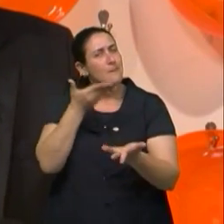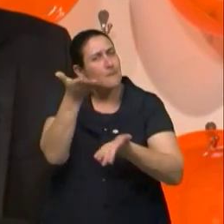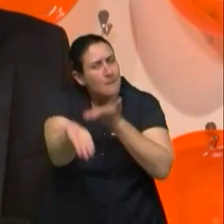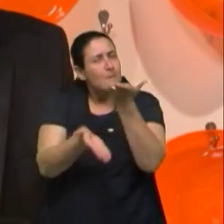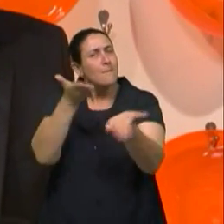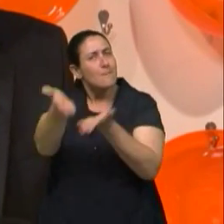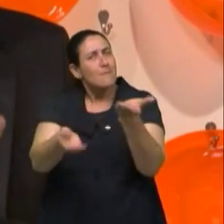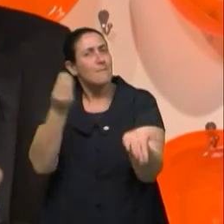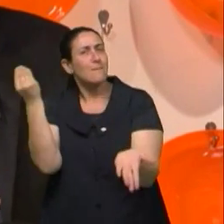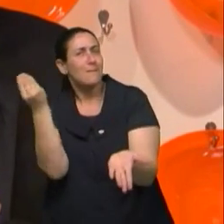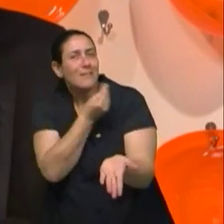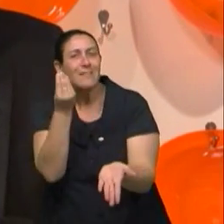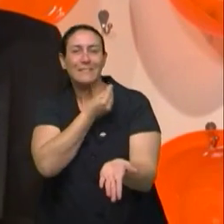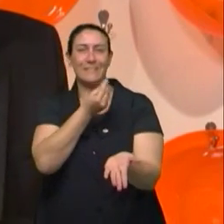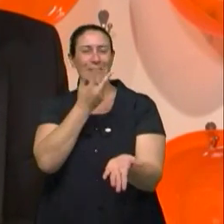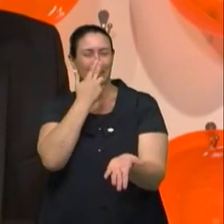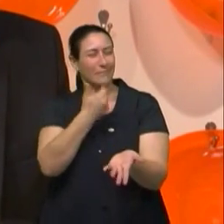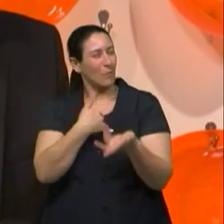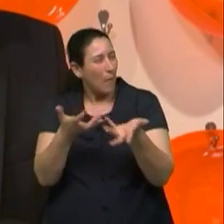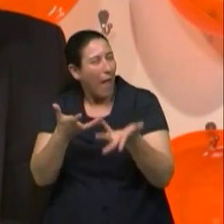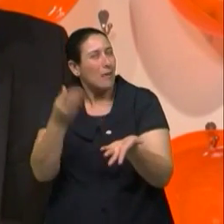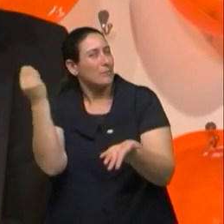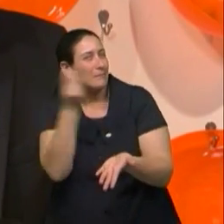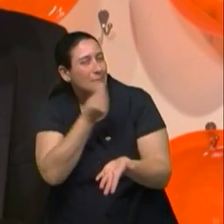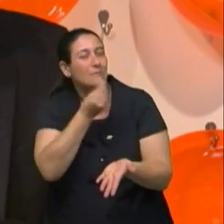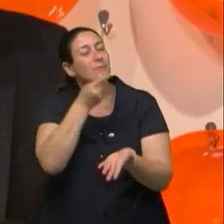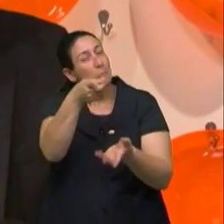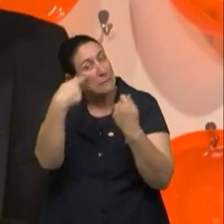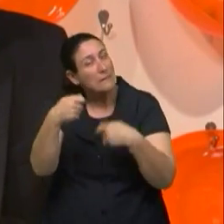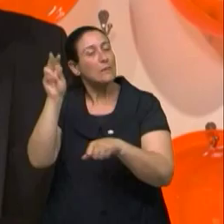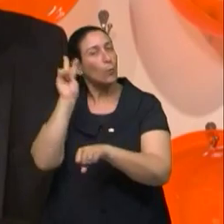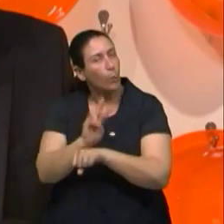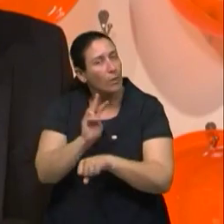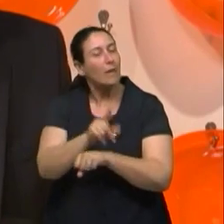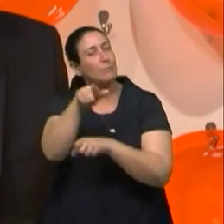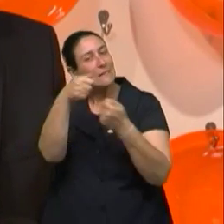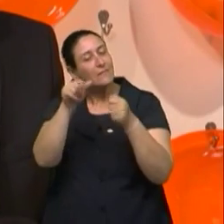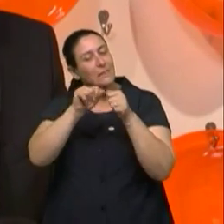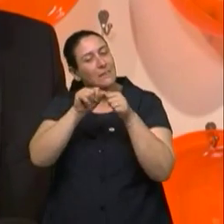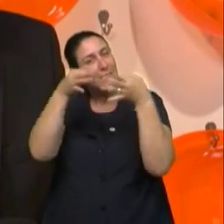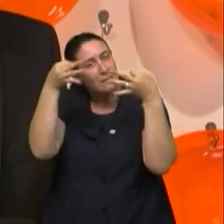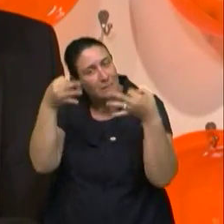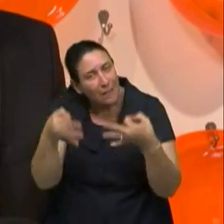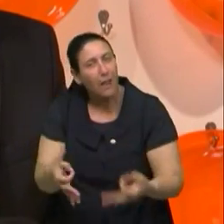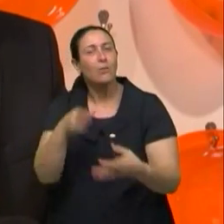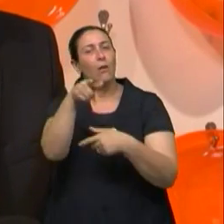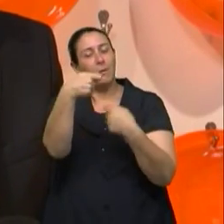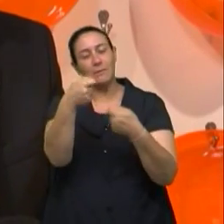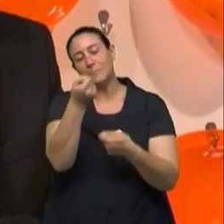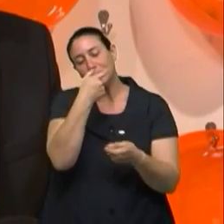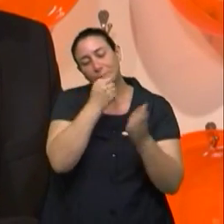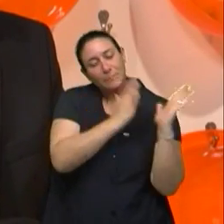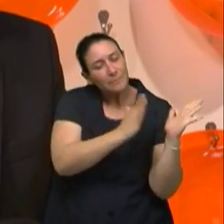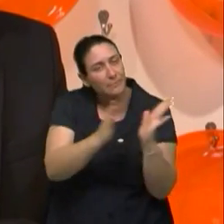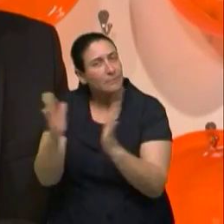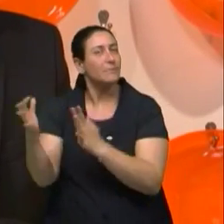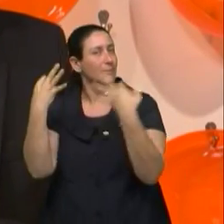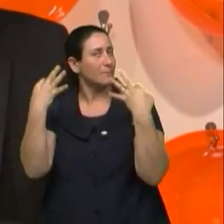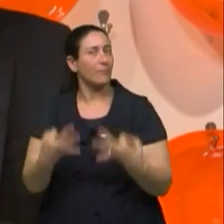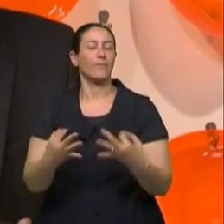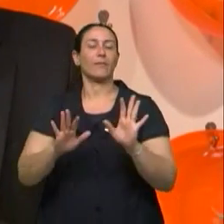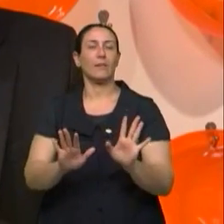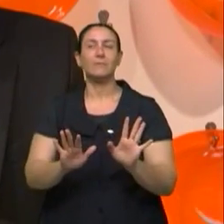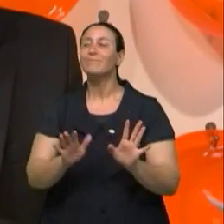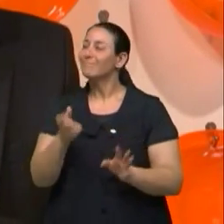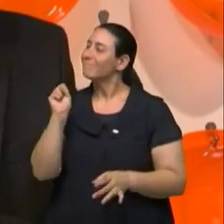convencer da necessidade que tu tem que fazer aquela coisa certinha, que tu tem que tomar a medicação. Médico também tem uma